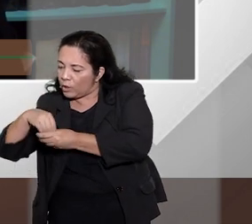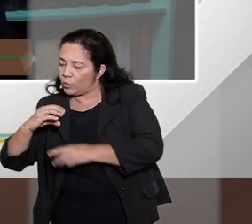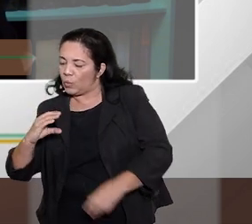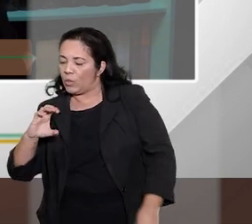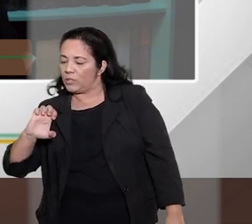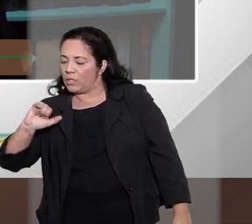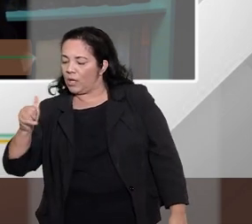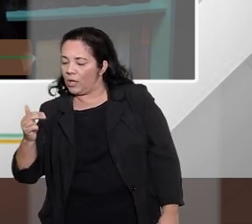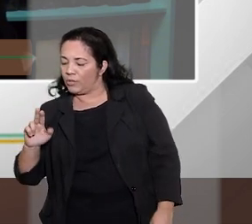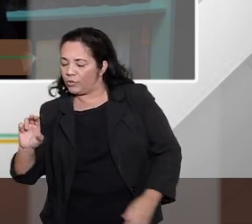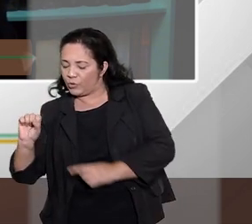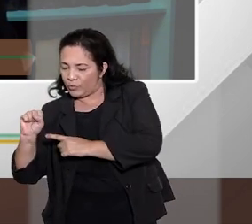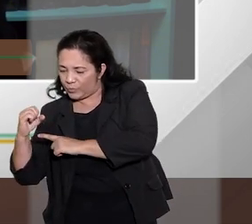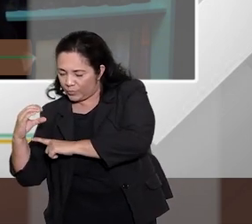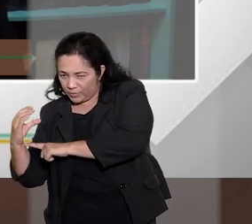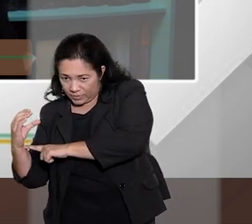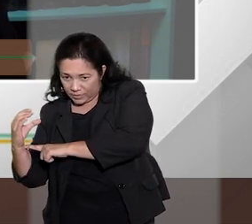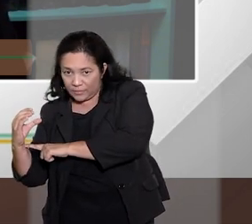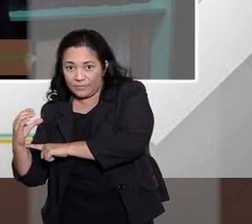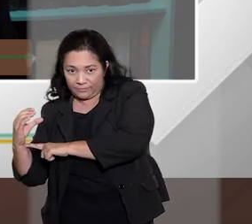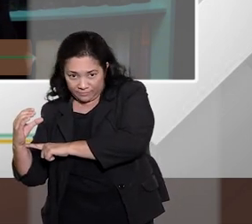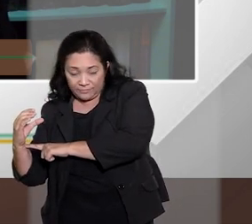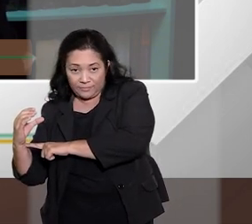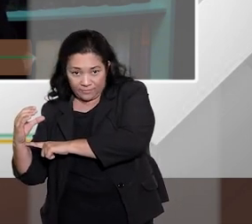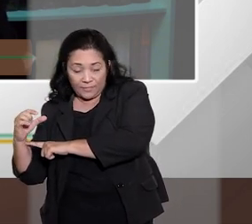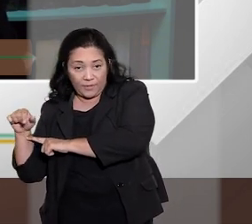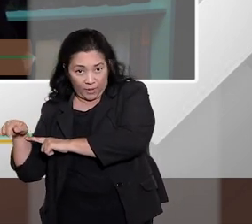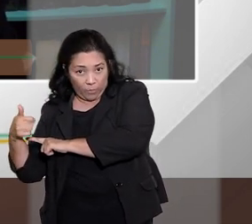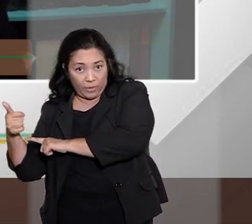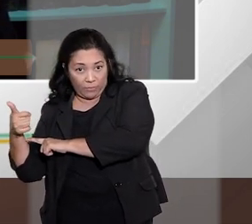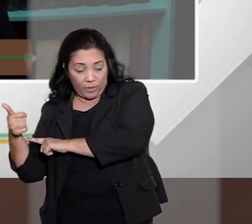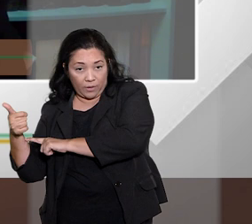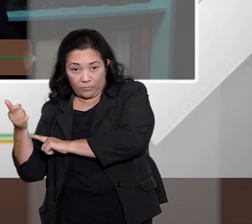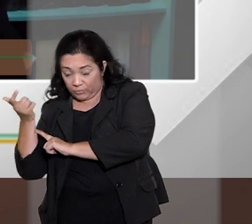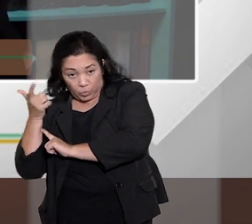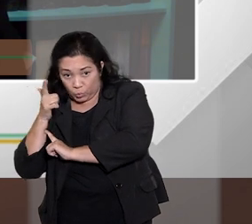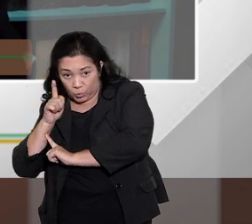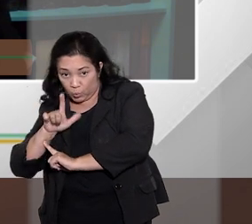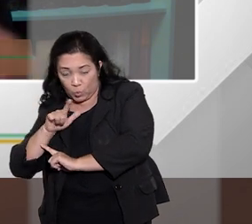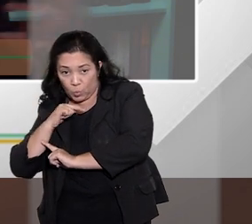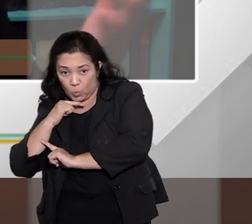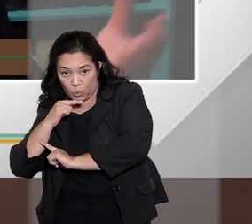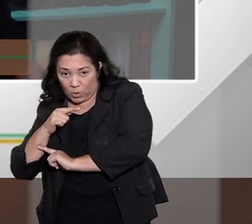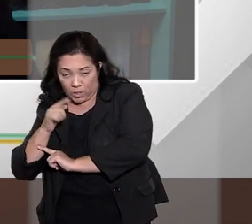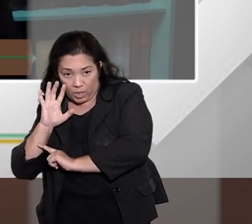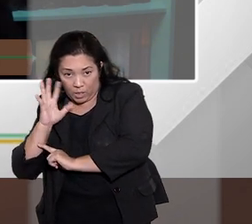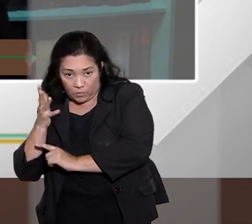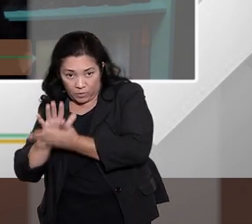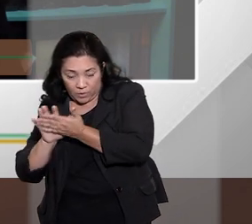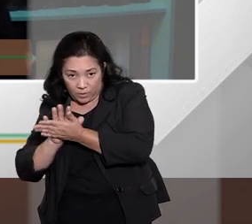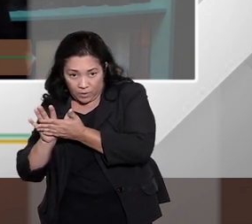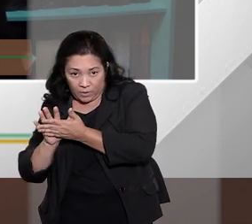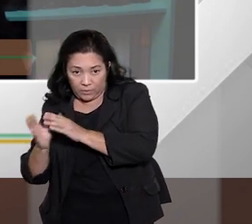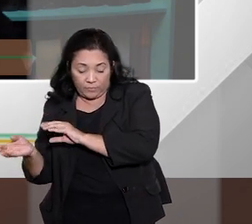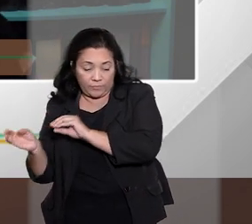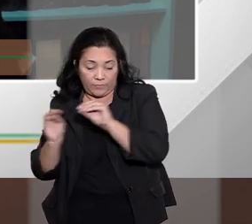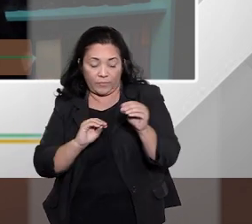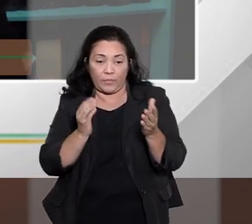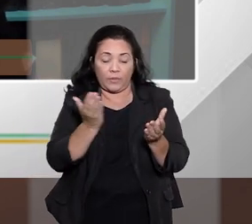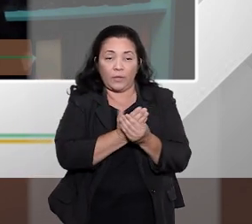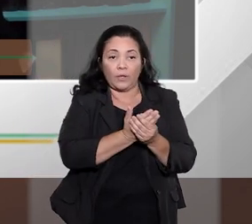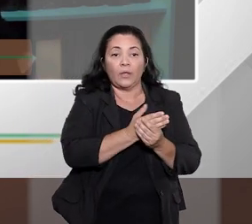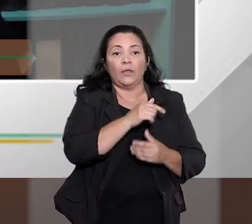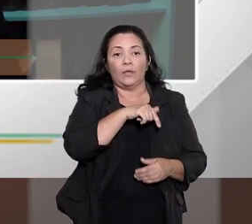pelo pelo próprio poder judiciário é o que está para auxiliar que nos ouve e